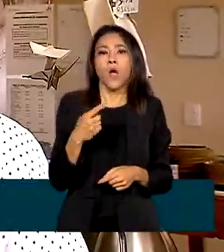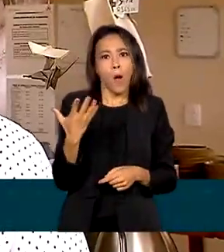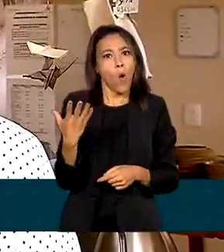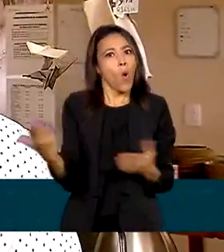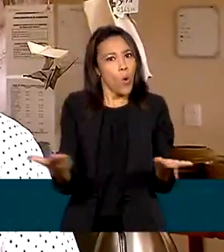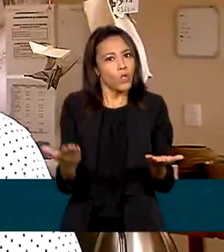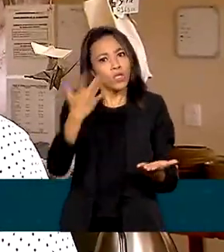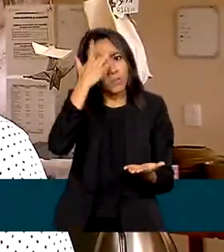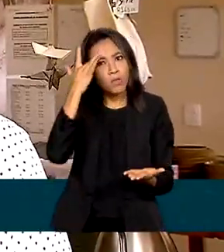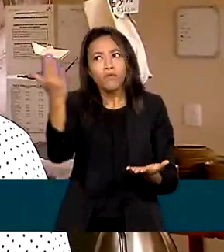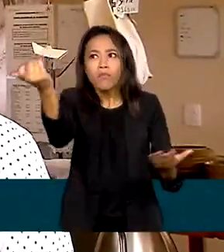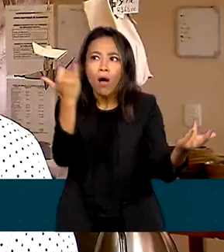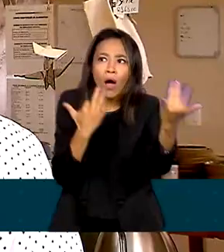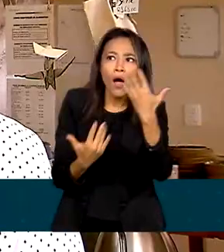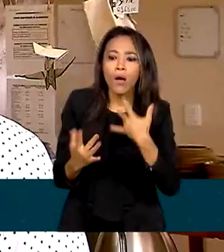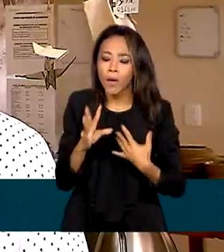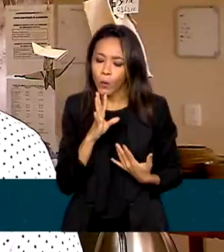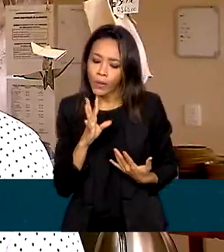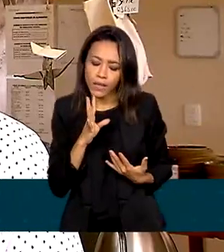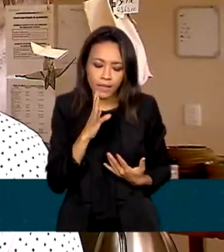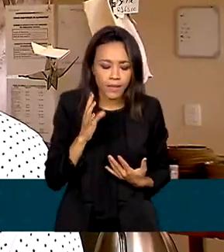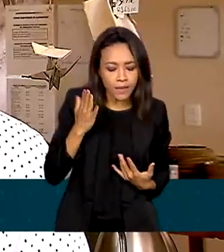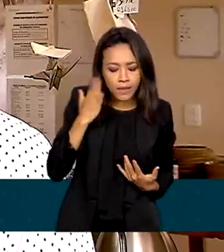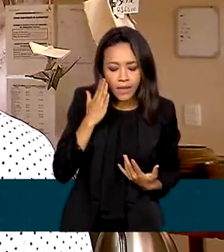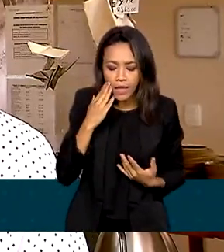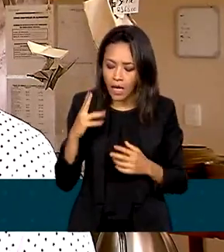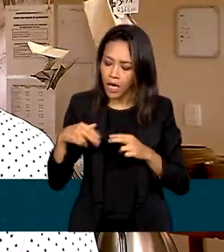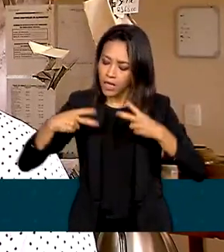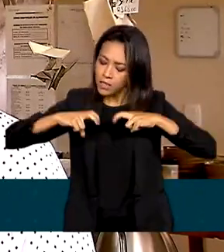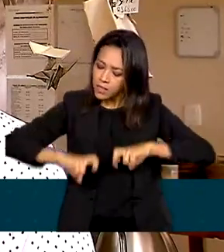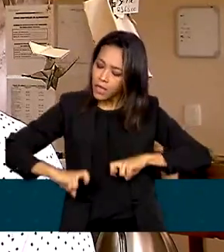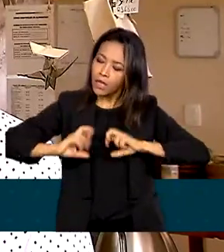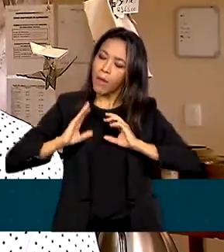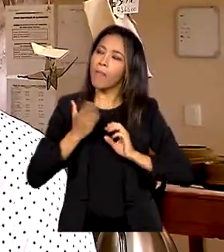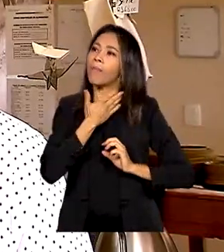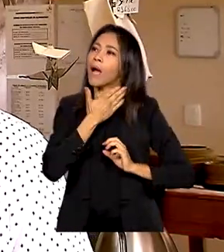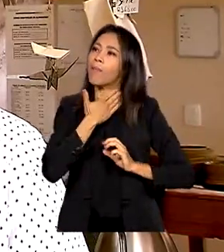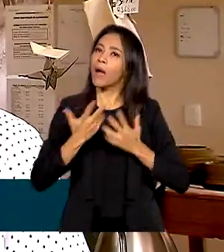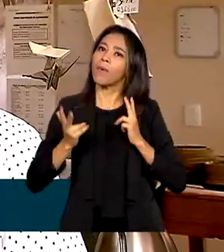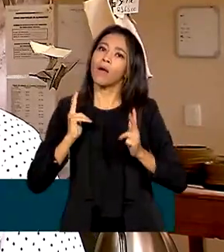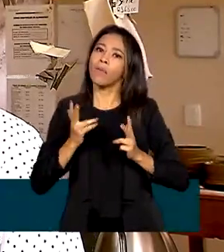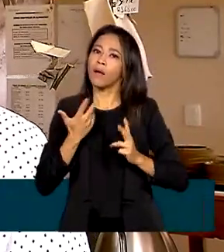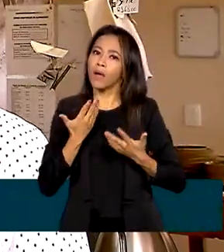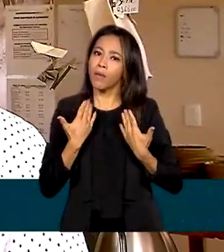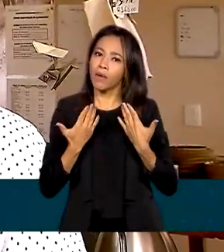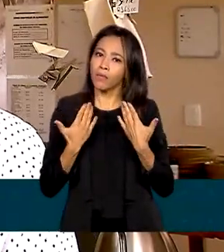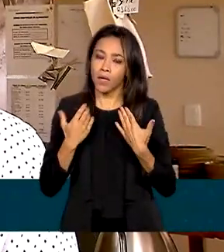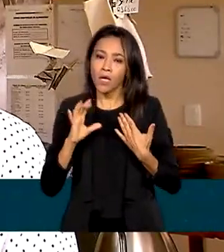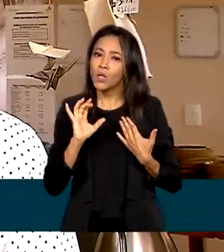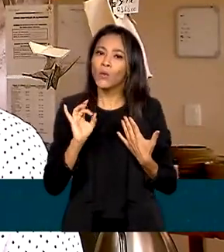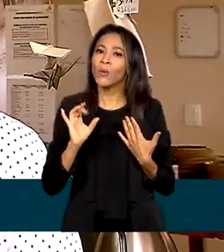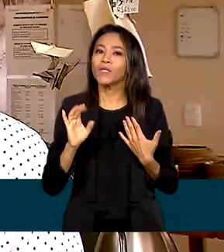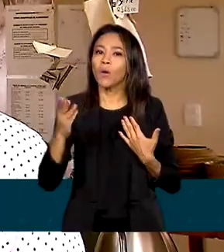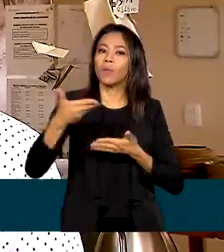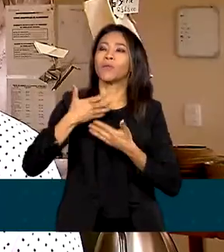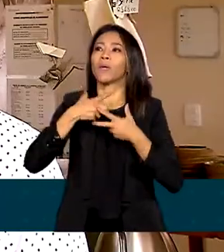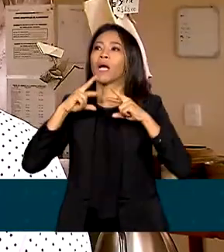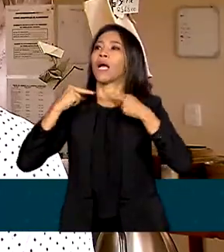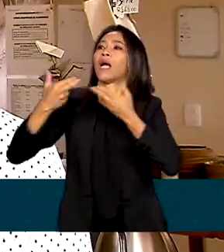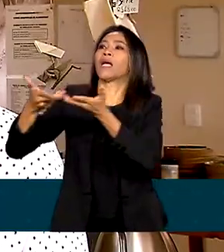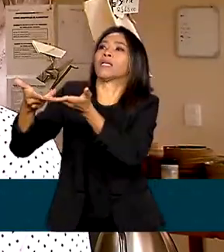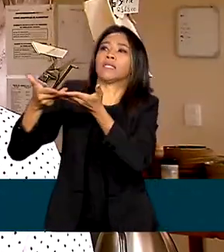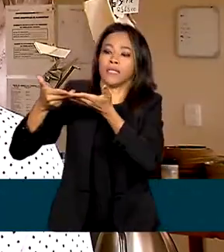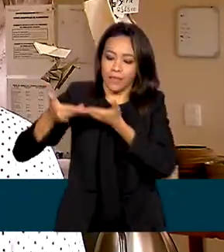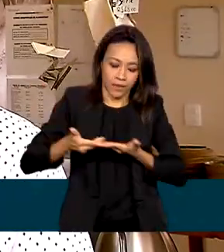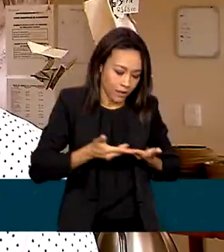conhecedores que demandam certas coisas, que ficam conversando. Então, hoje em dia, o nosso barista não é apenas alguém que vai fazer e extrair o café.